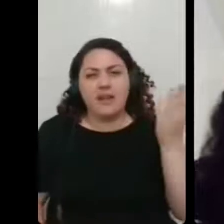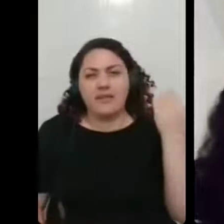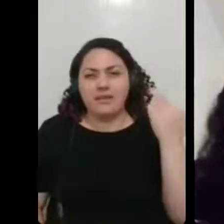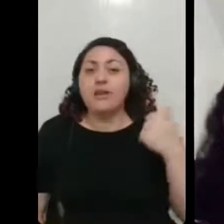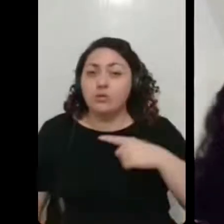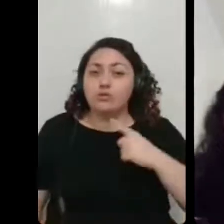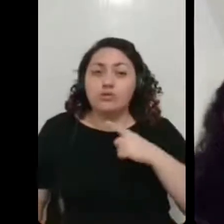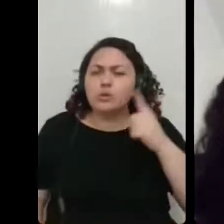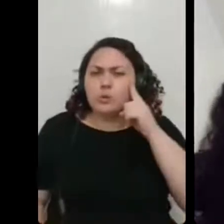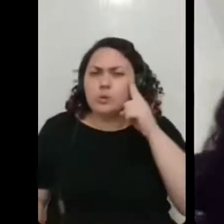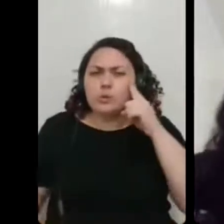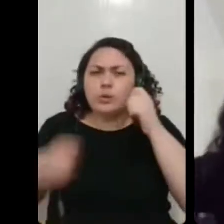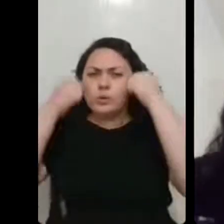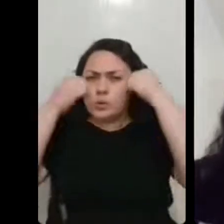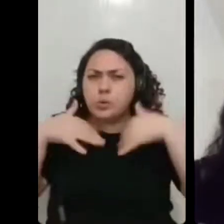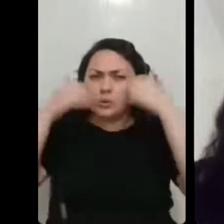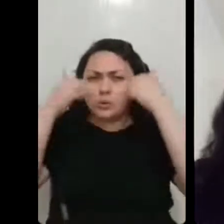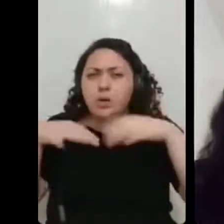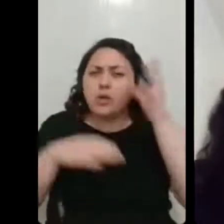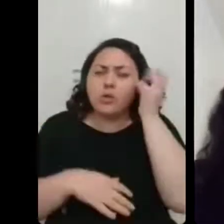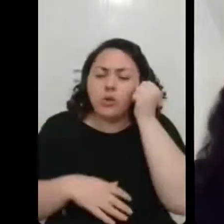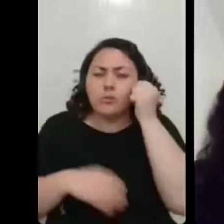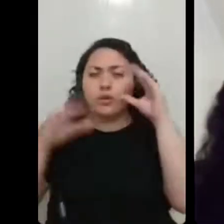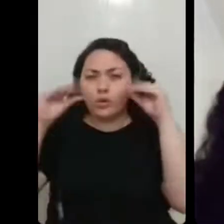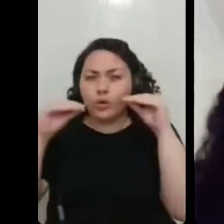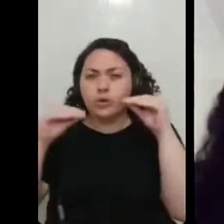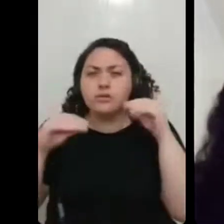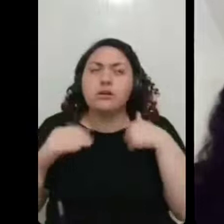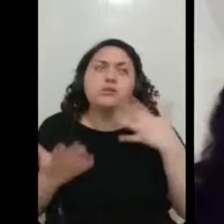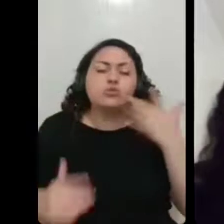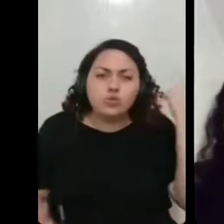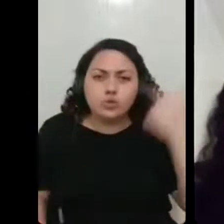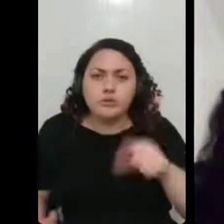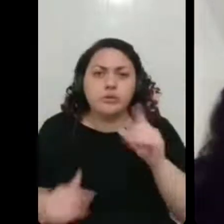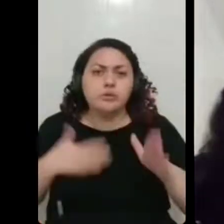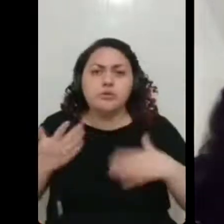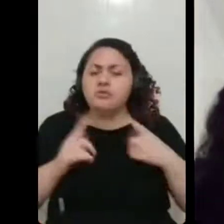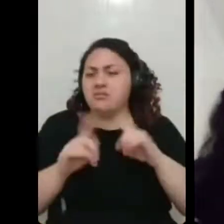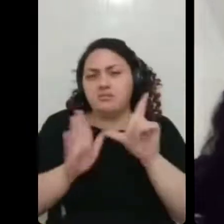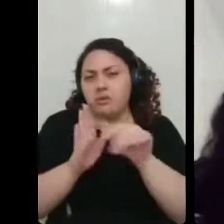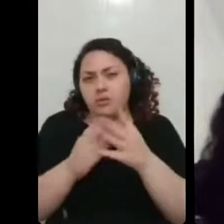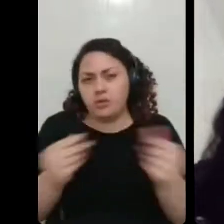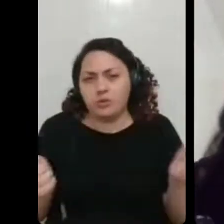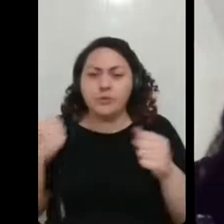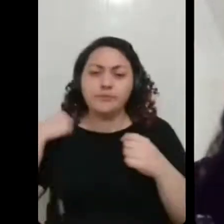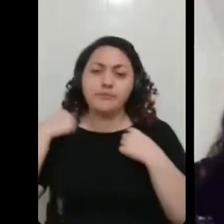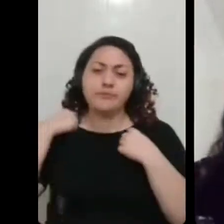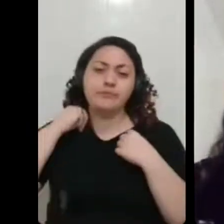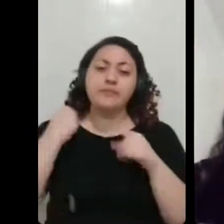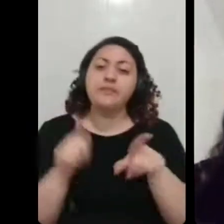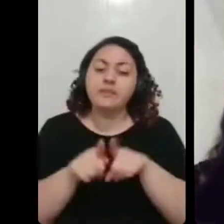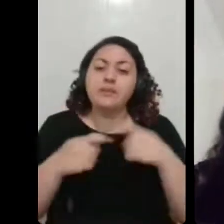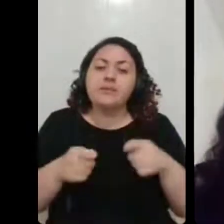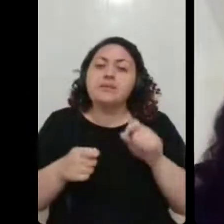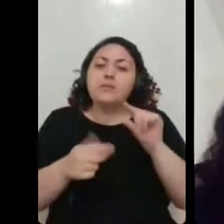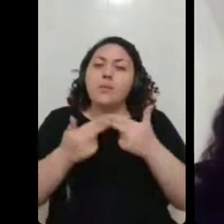sudorese todas as noites. E eu, ah, de novo isso. E a gente começa a ficar até um pouco assustada. Mas, enfim, passou. Também tem que ter uma paciência com alguns